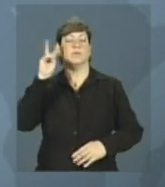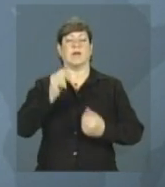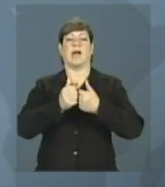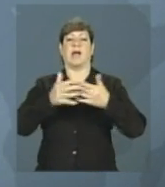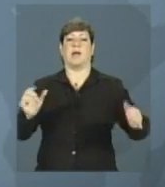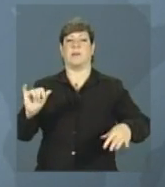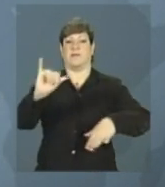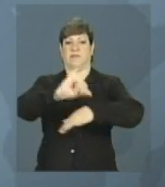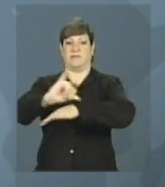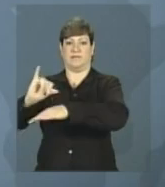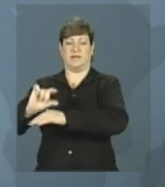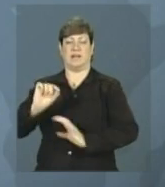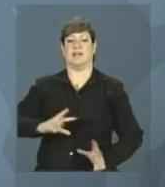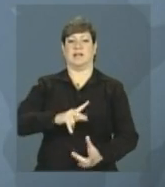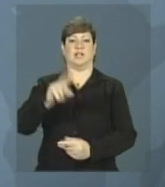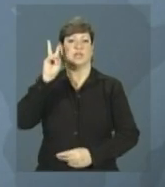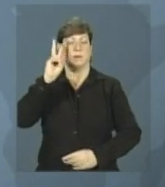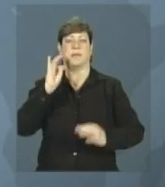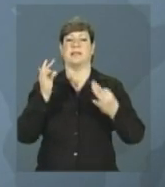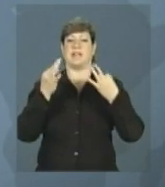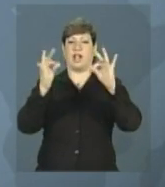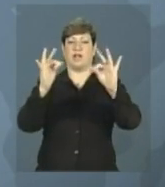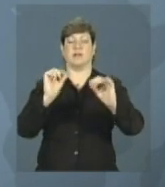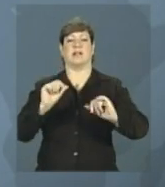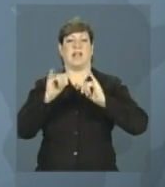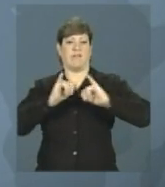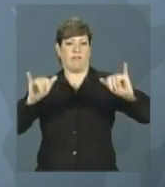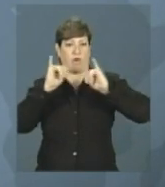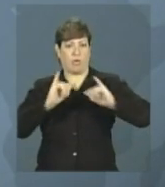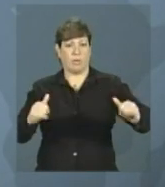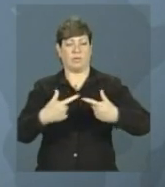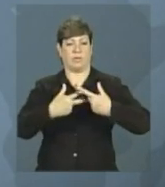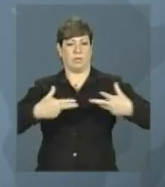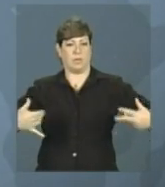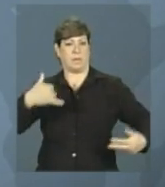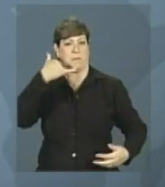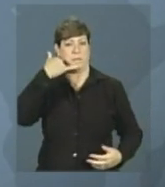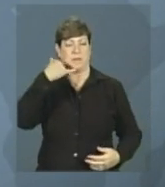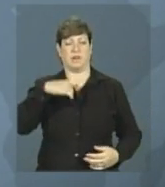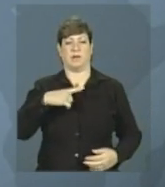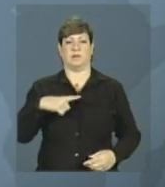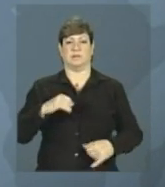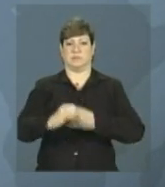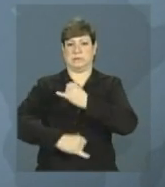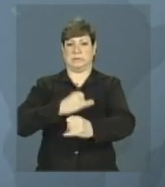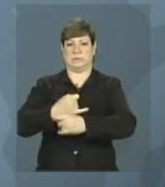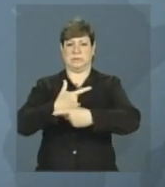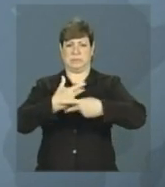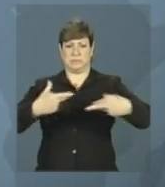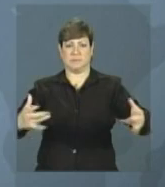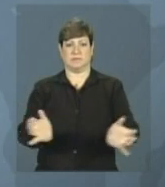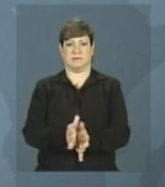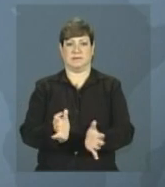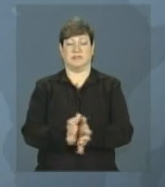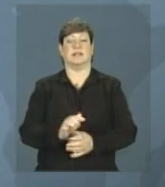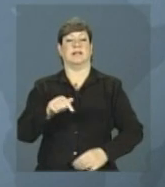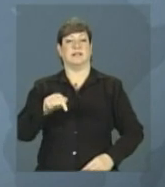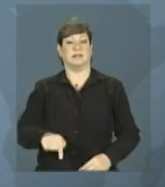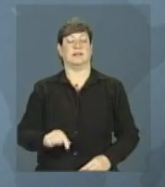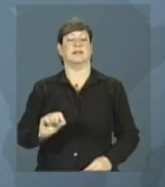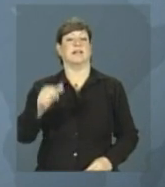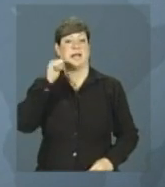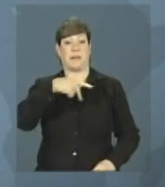Feira Internacional de Tecnologia de Informação, Telecomunicações, Software e Serviços, a Cebit. A